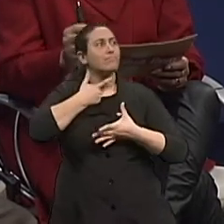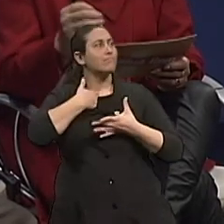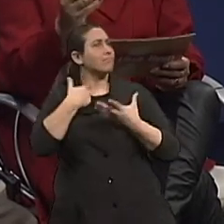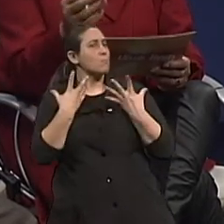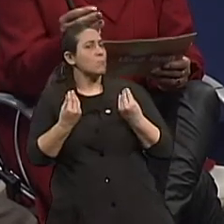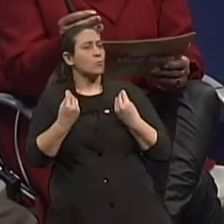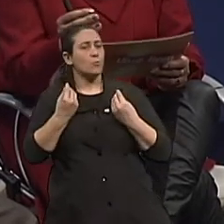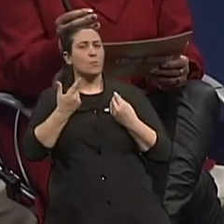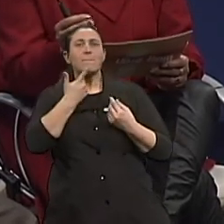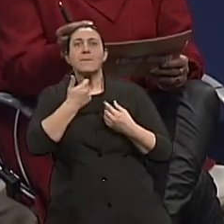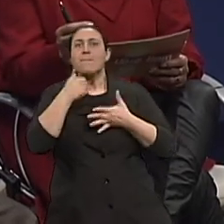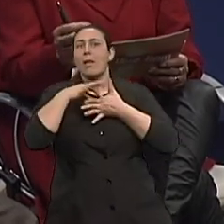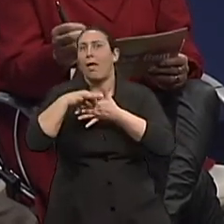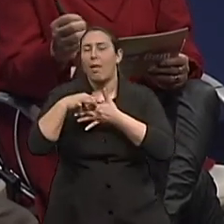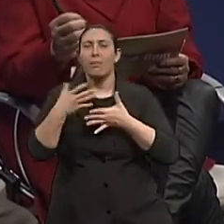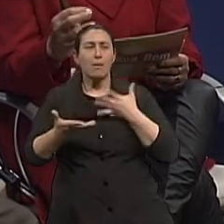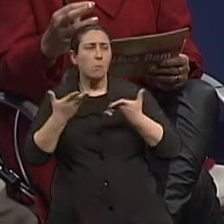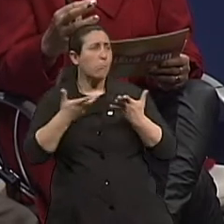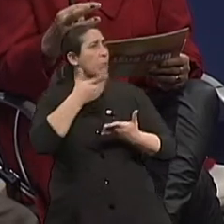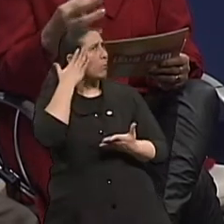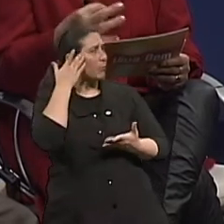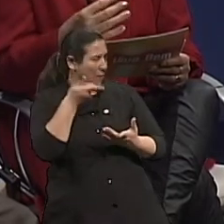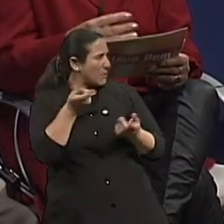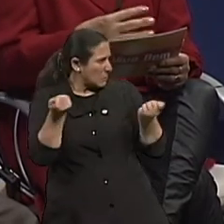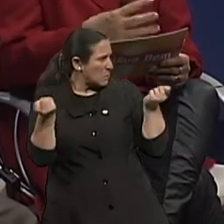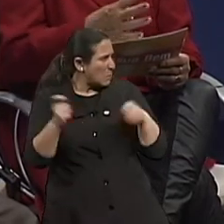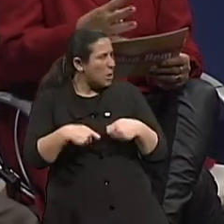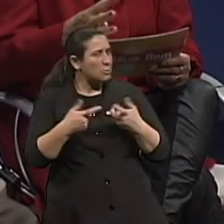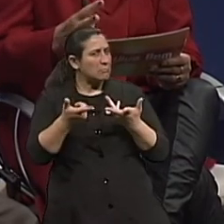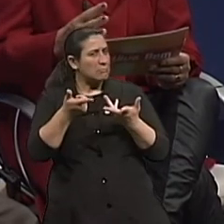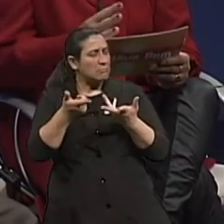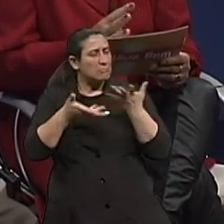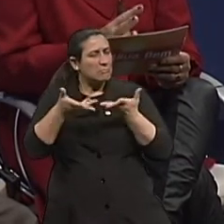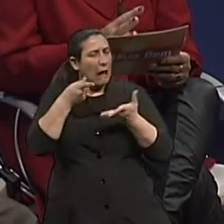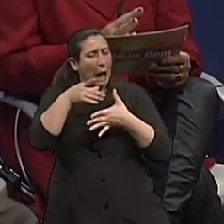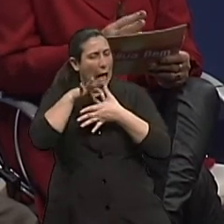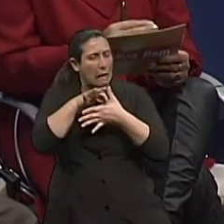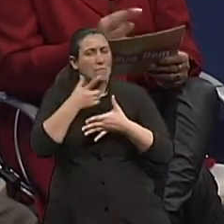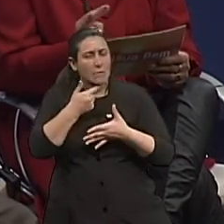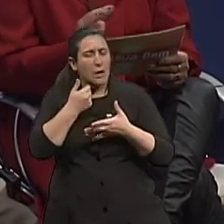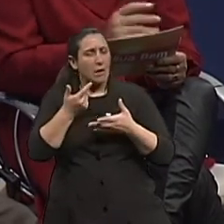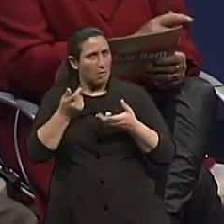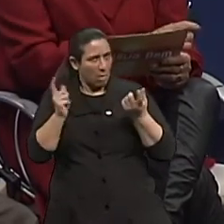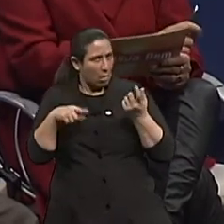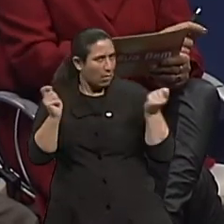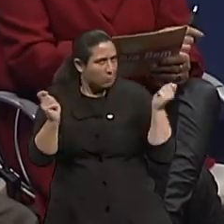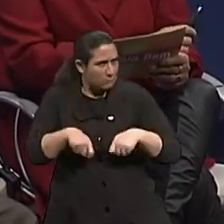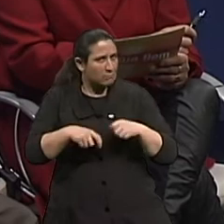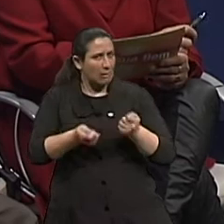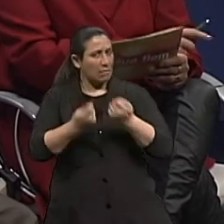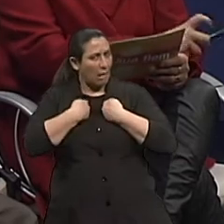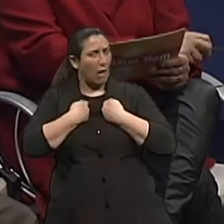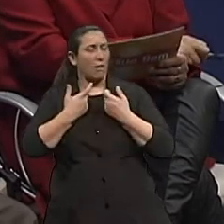claro que a sabe que não é uma causa, provavelmente, né? Mas, assim, tem algumas possibilidades de serem causadores